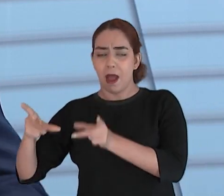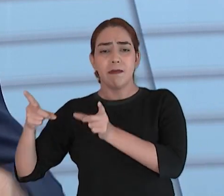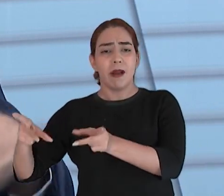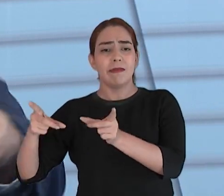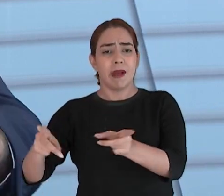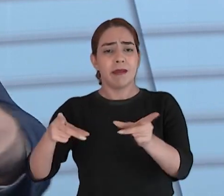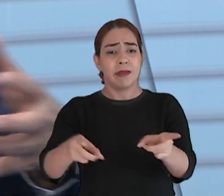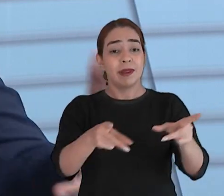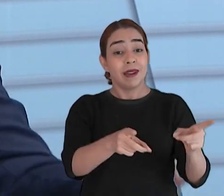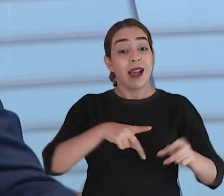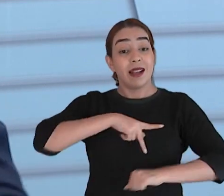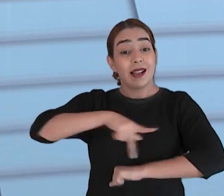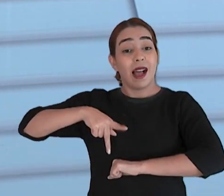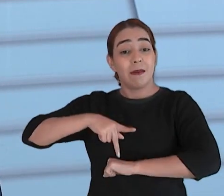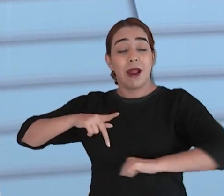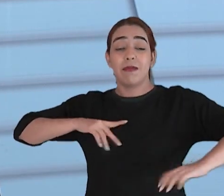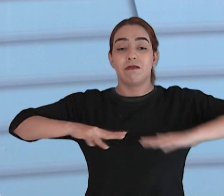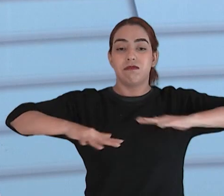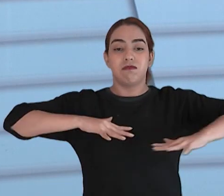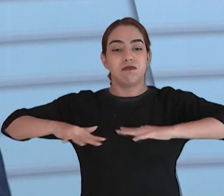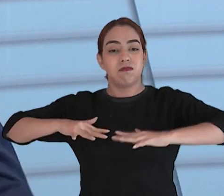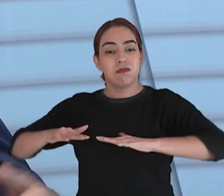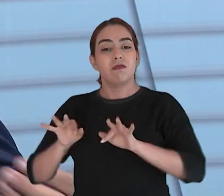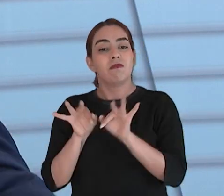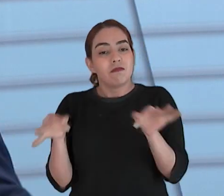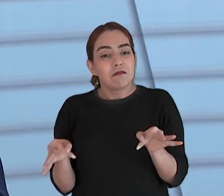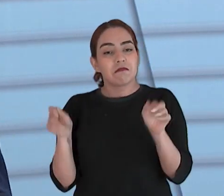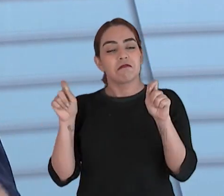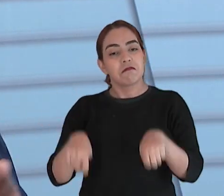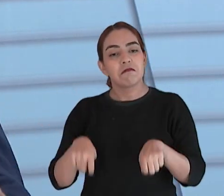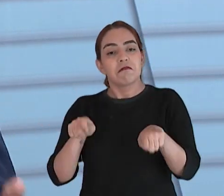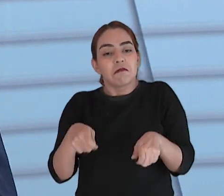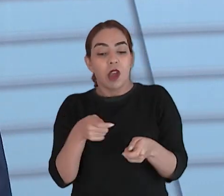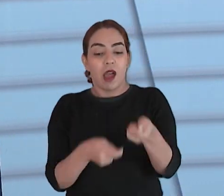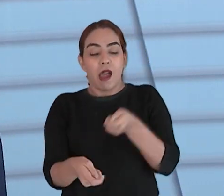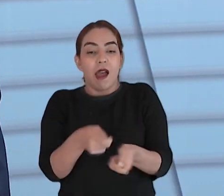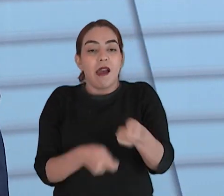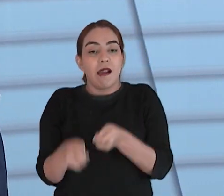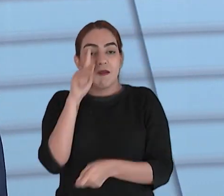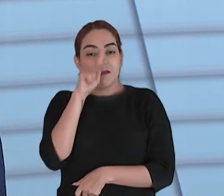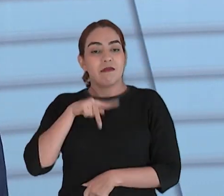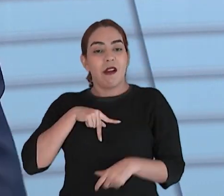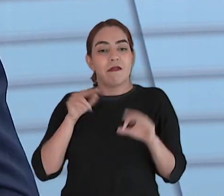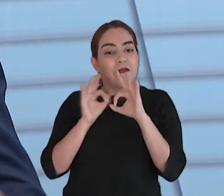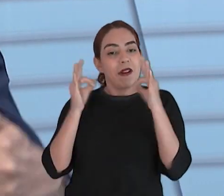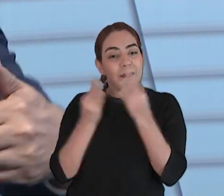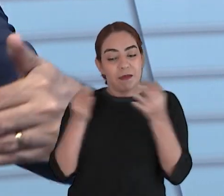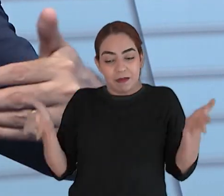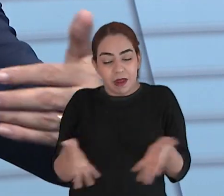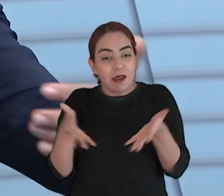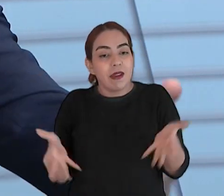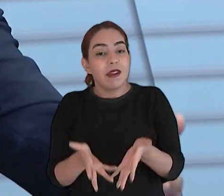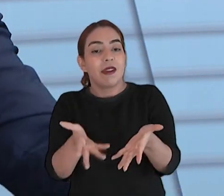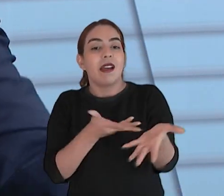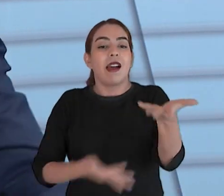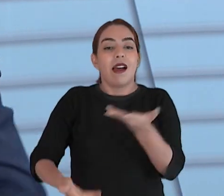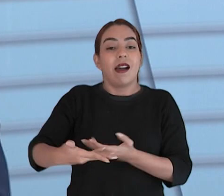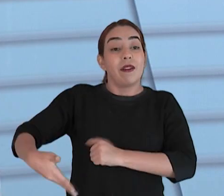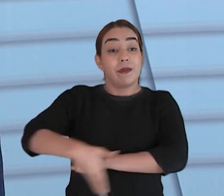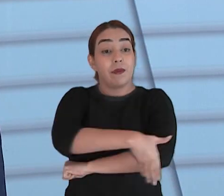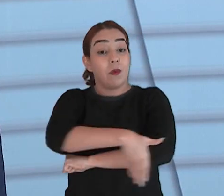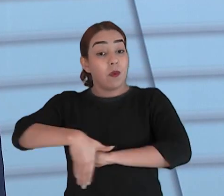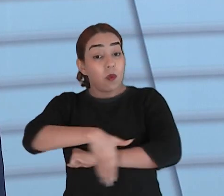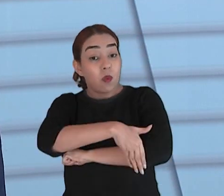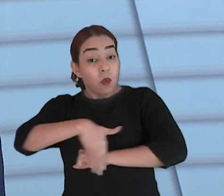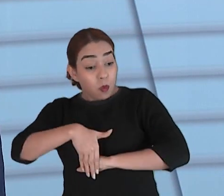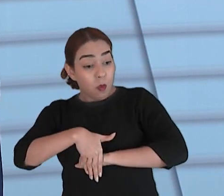comercializar ali produtos aumentando e gerando renda para elas vendo ruas dessa